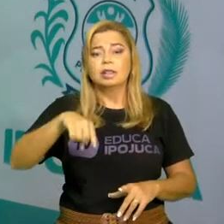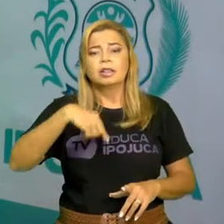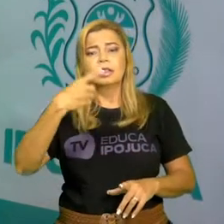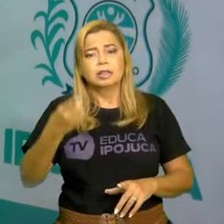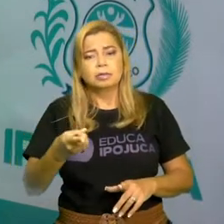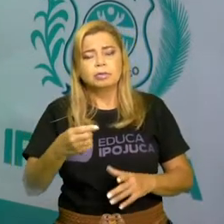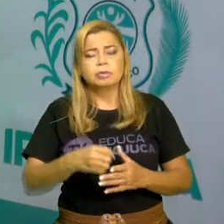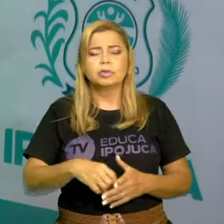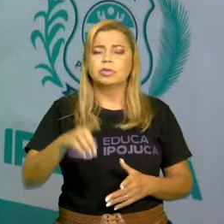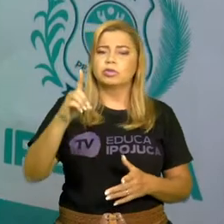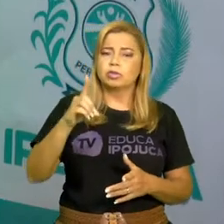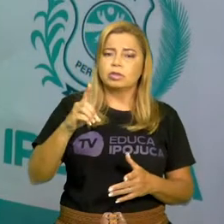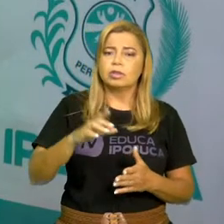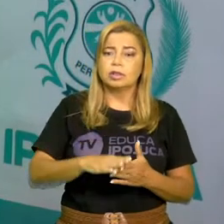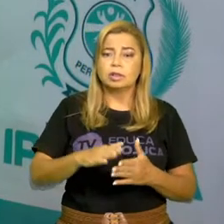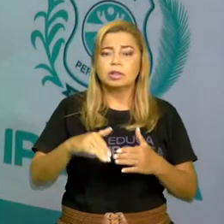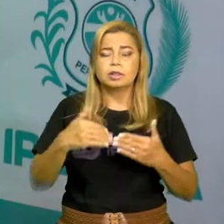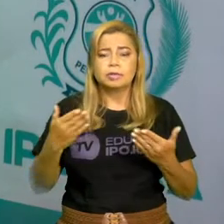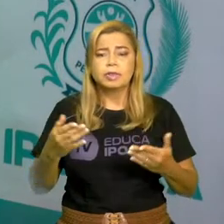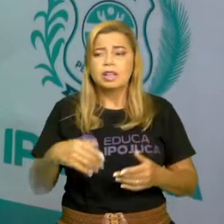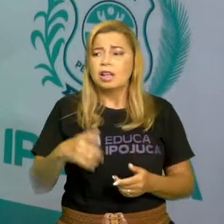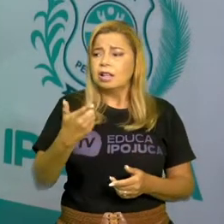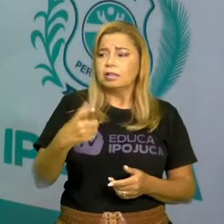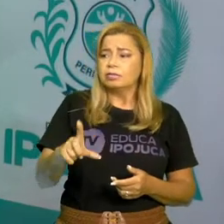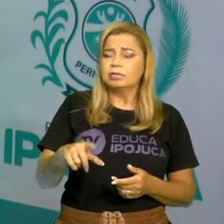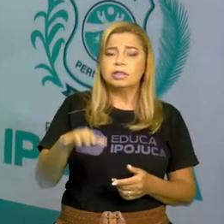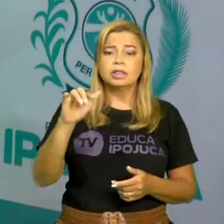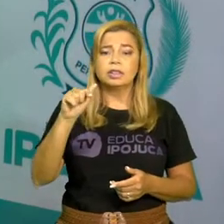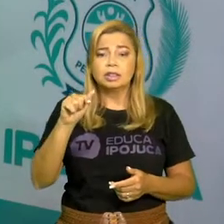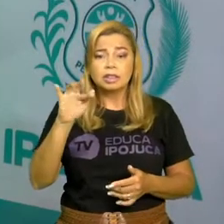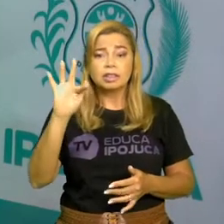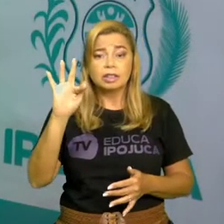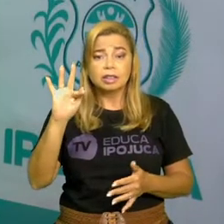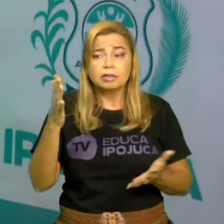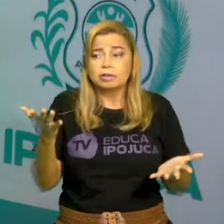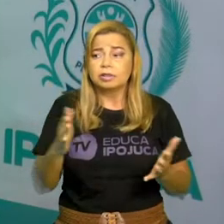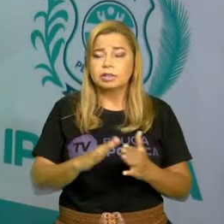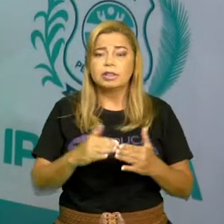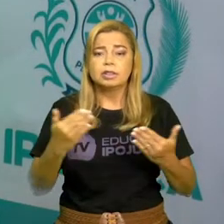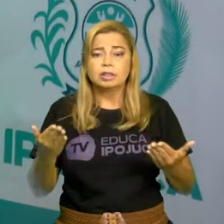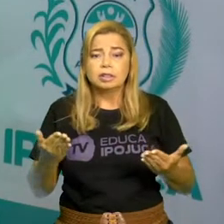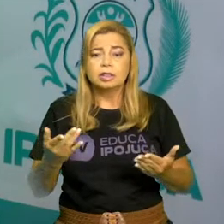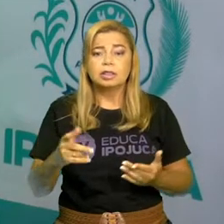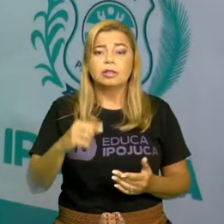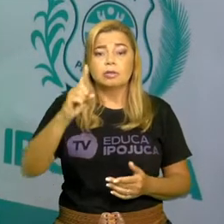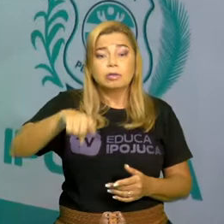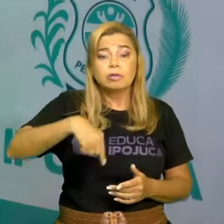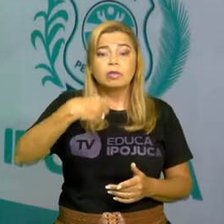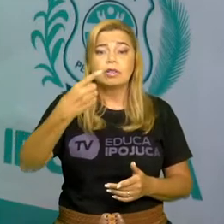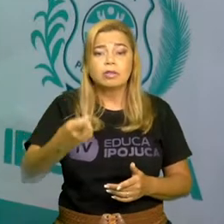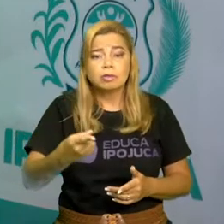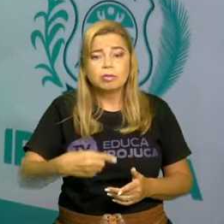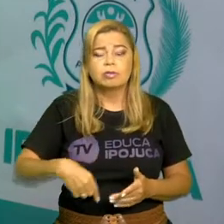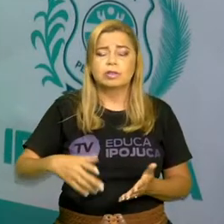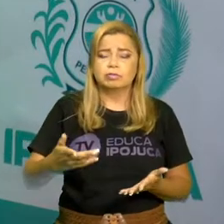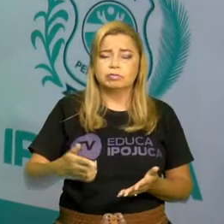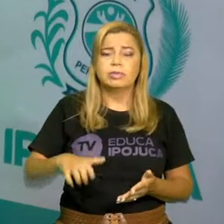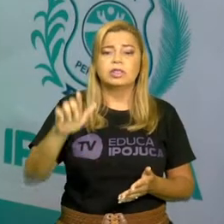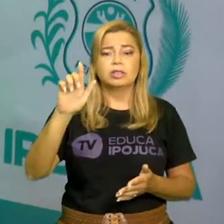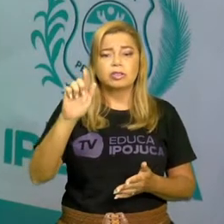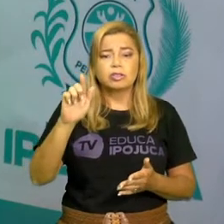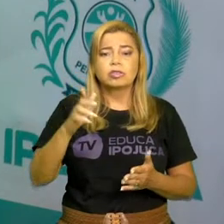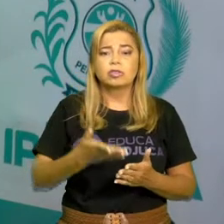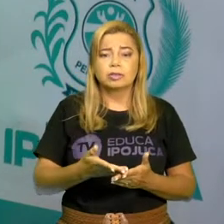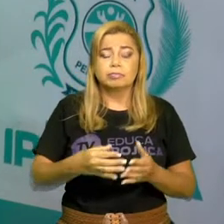depois com F, se não tiver G, você vem para H. e assim você vai colocando de acordo com a ordem do